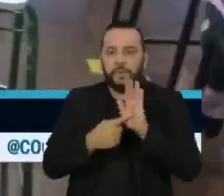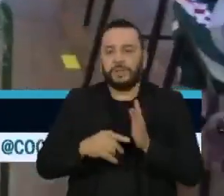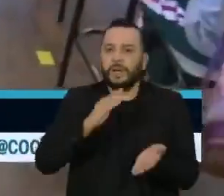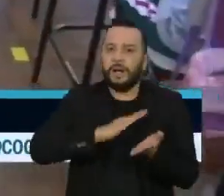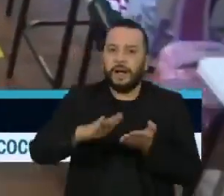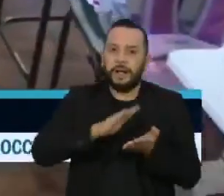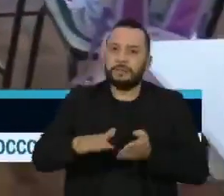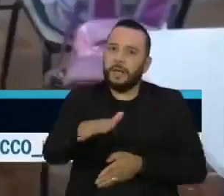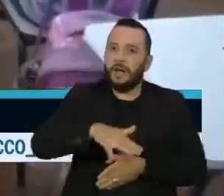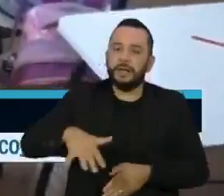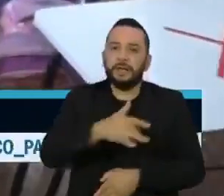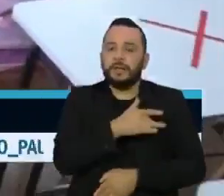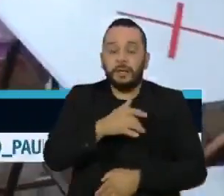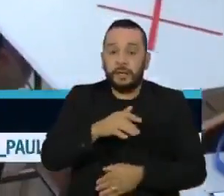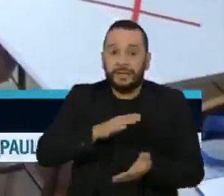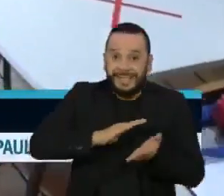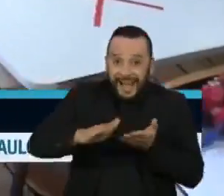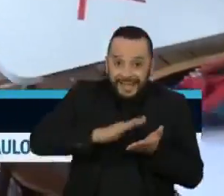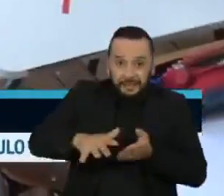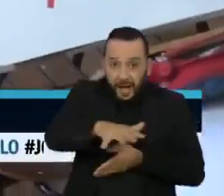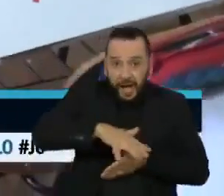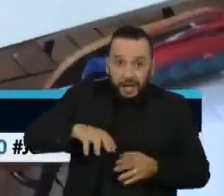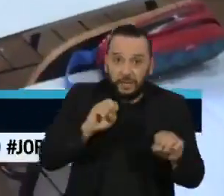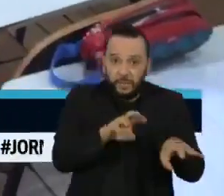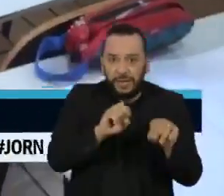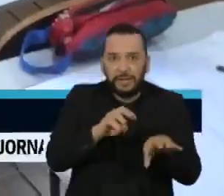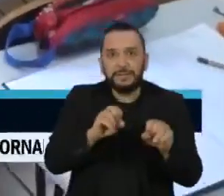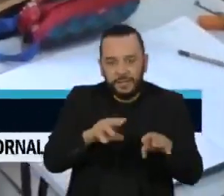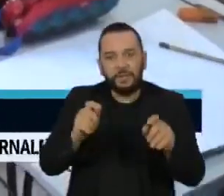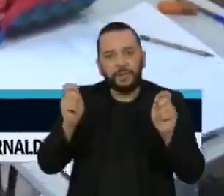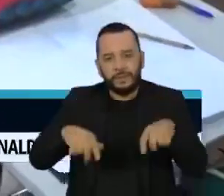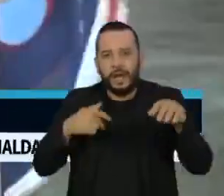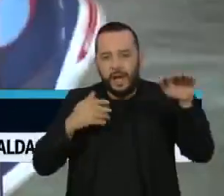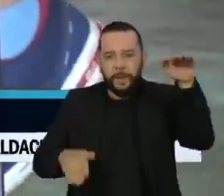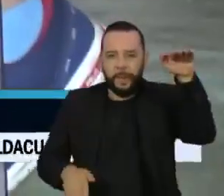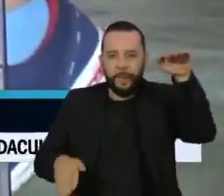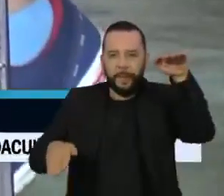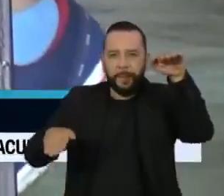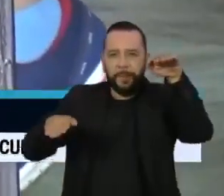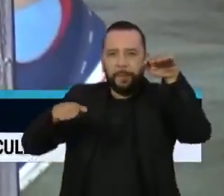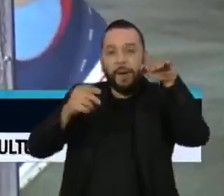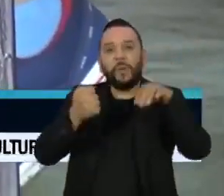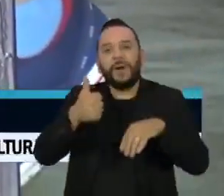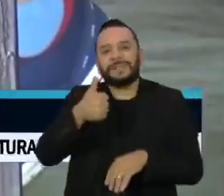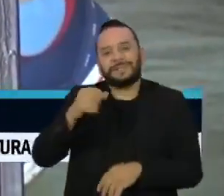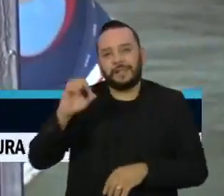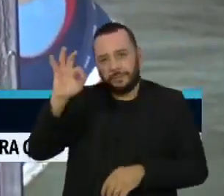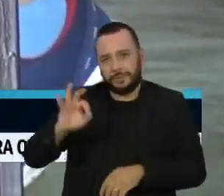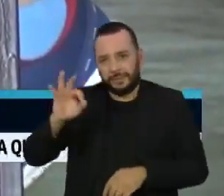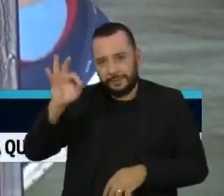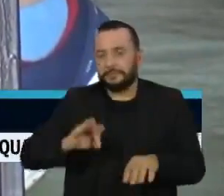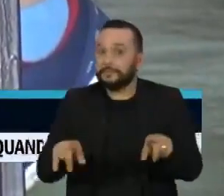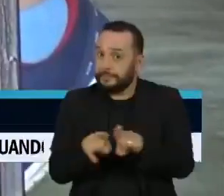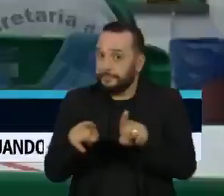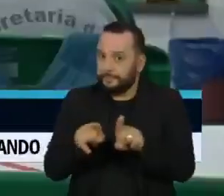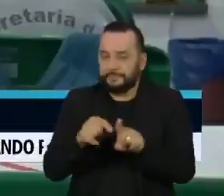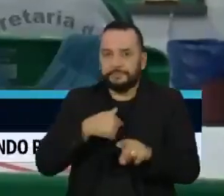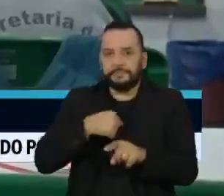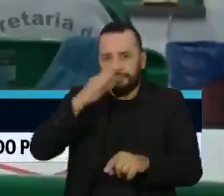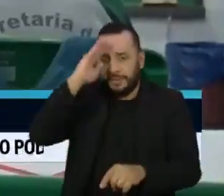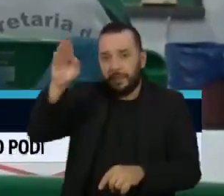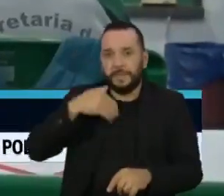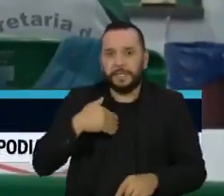reduzem em quase 10% o índice que mede a diferença de renda. Os impactos são mais significativos no ensino